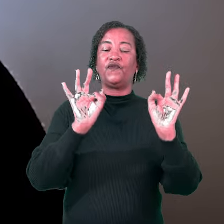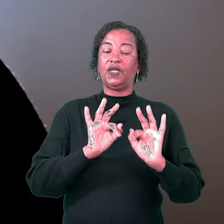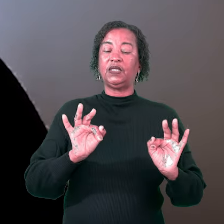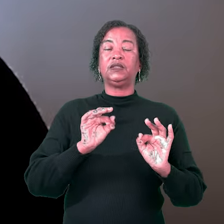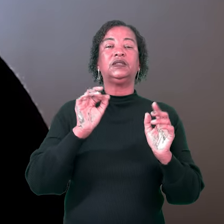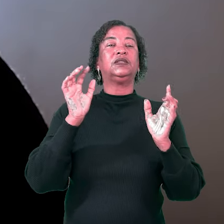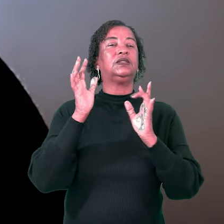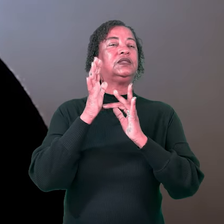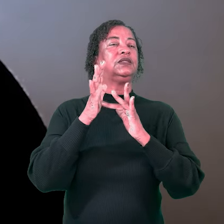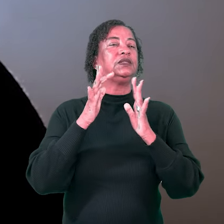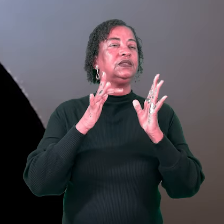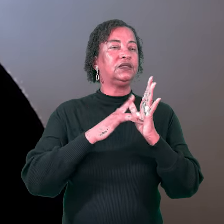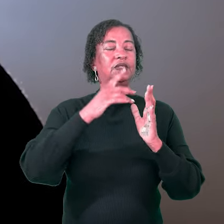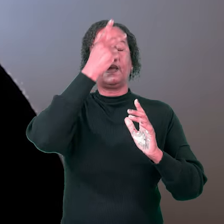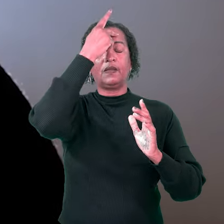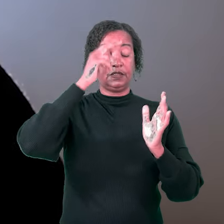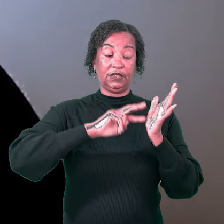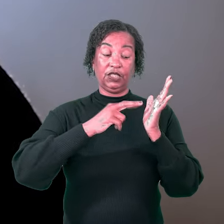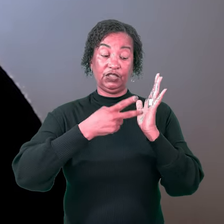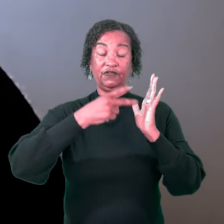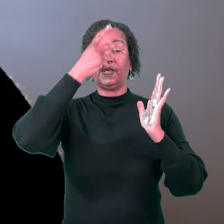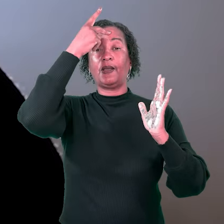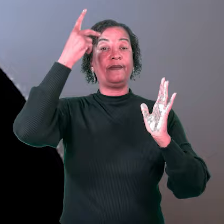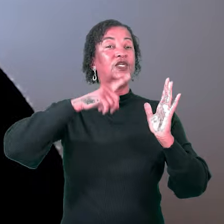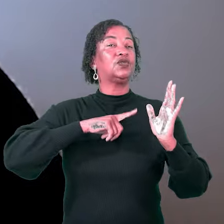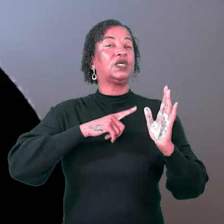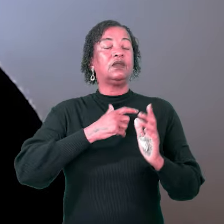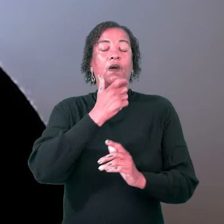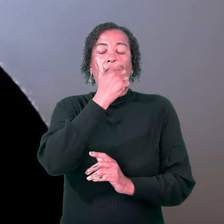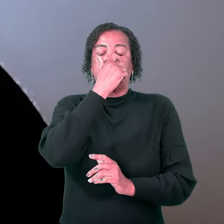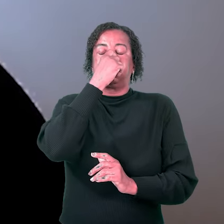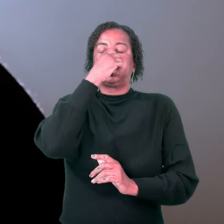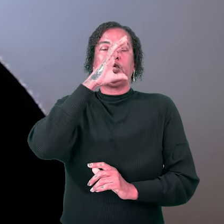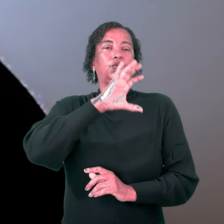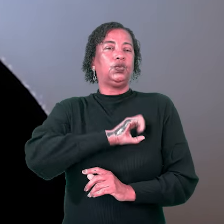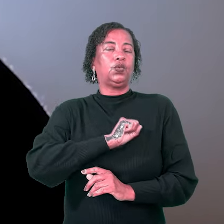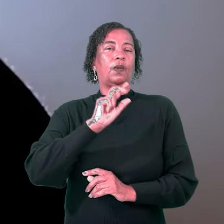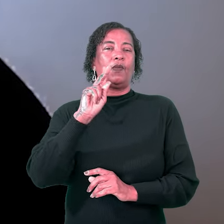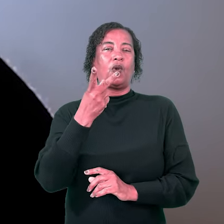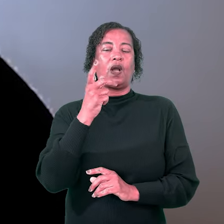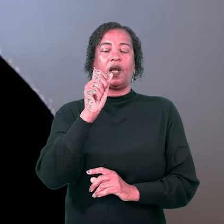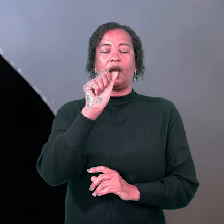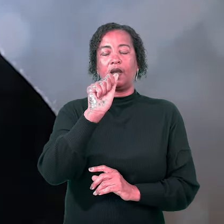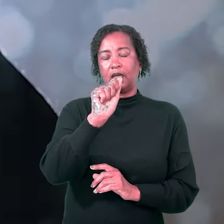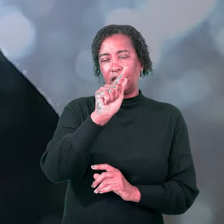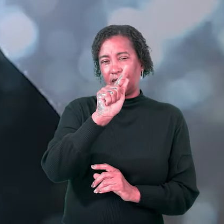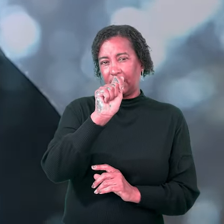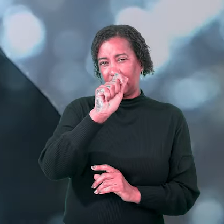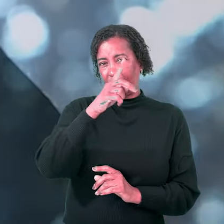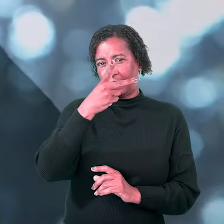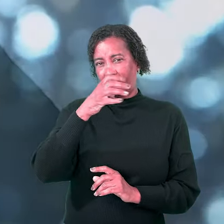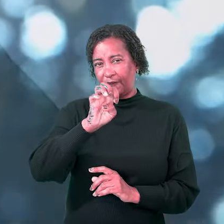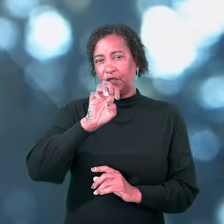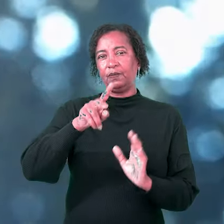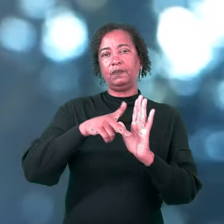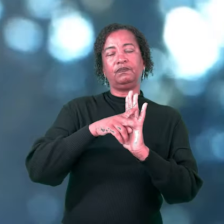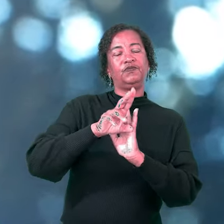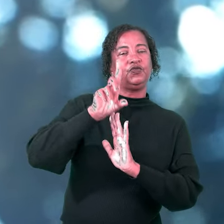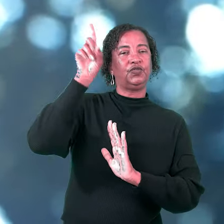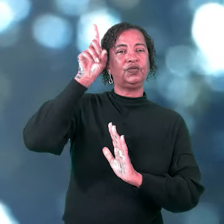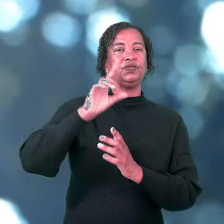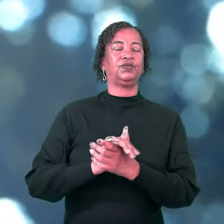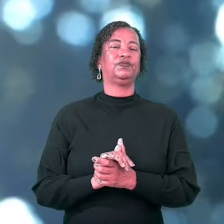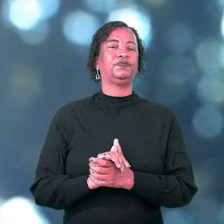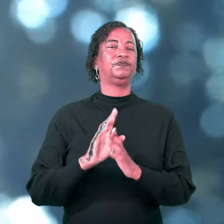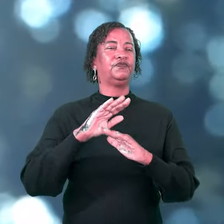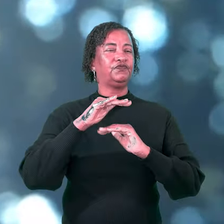cheios do amor ágape de Deus. Se você vai descer a montanha, ser parte da solução para todos que